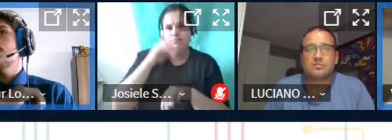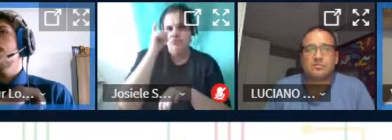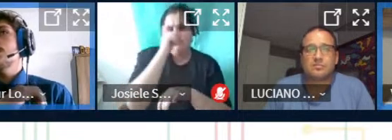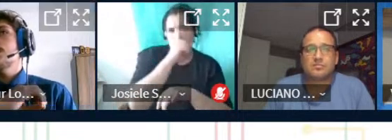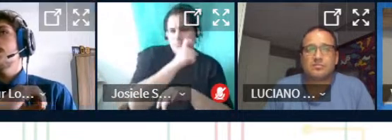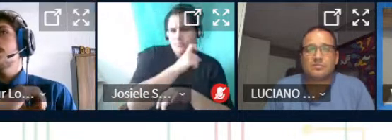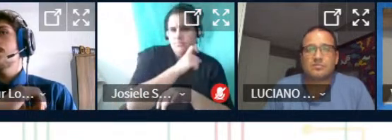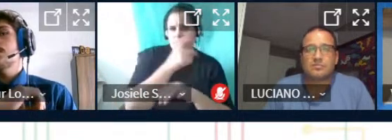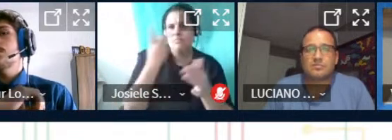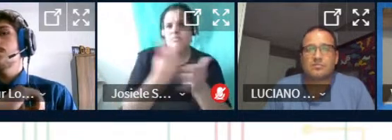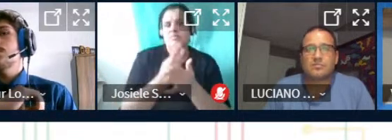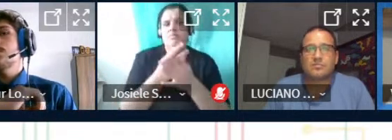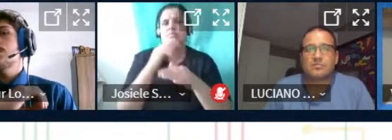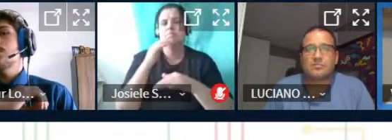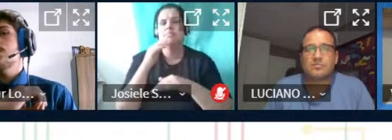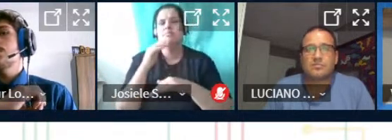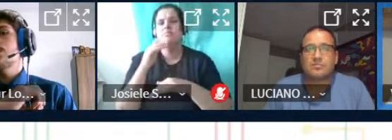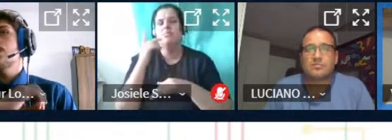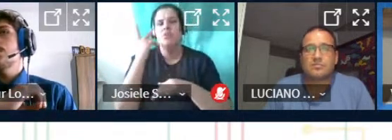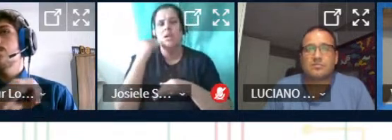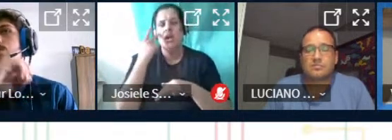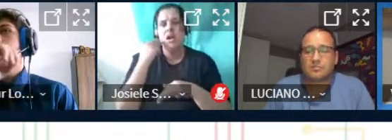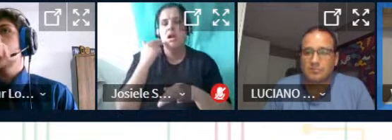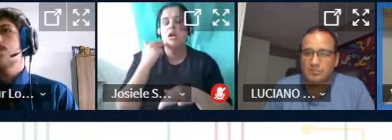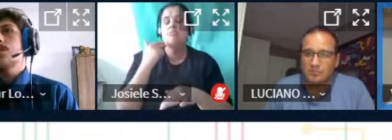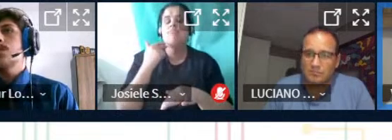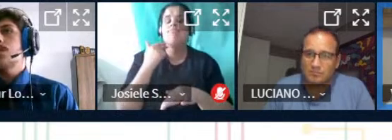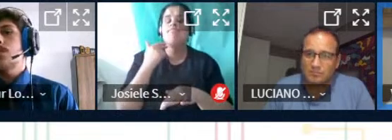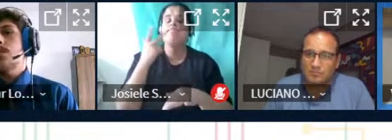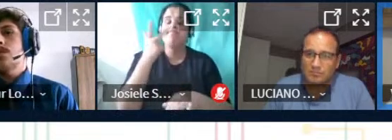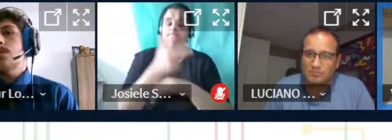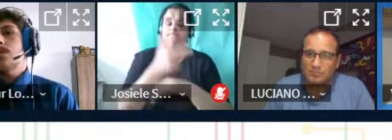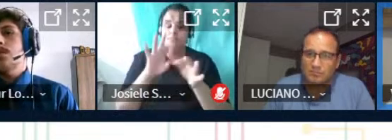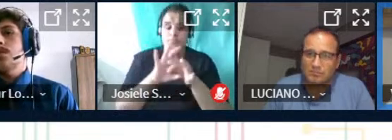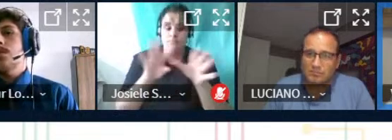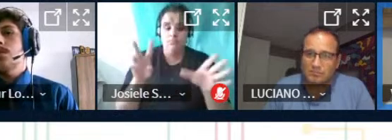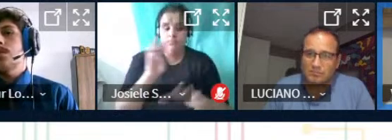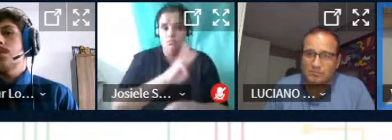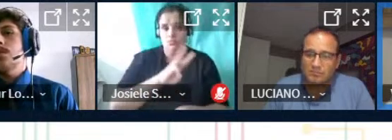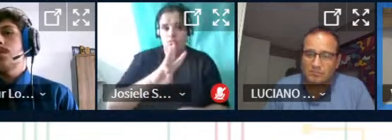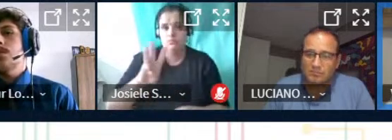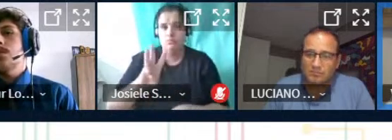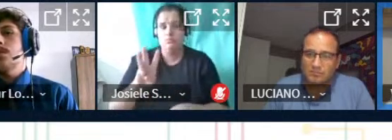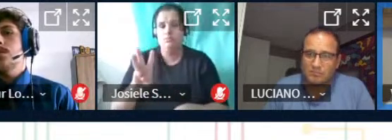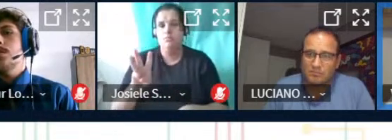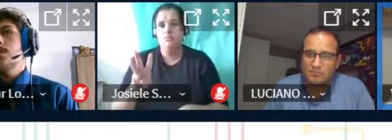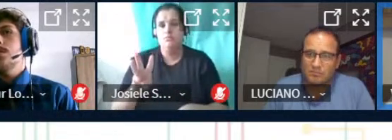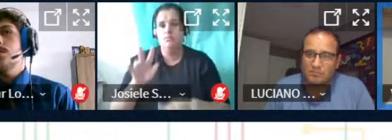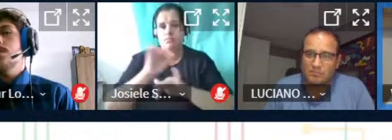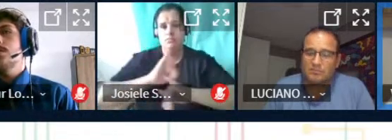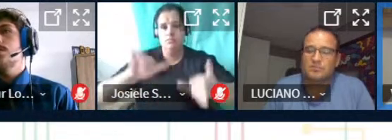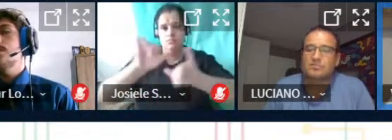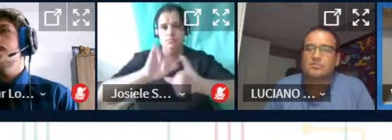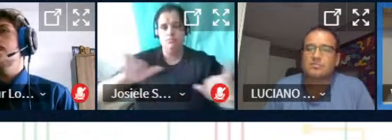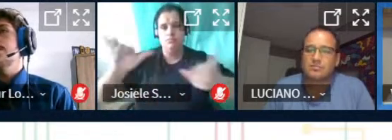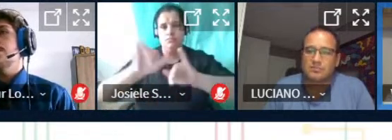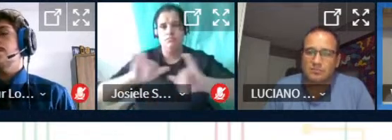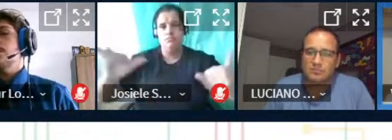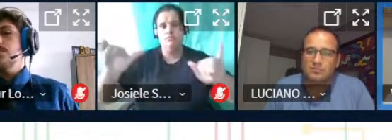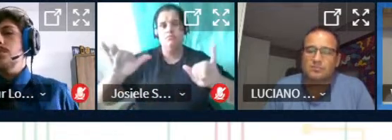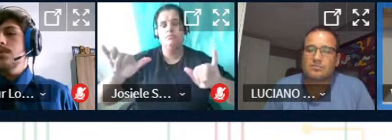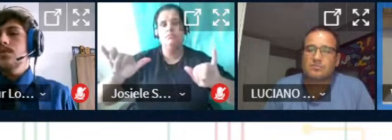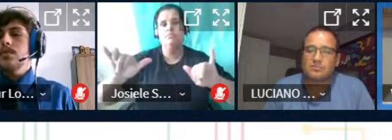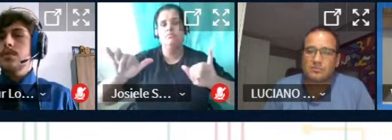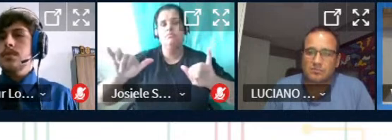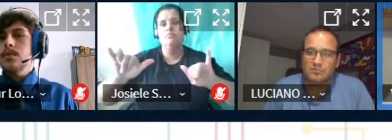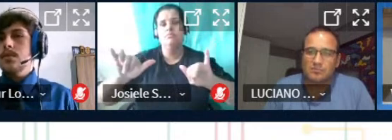comuns esses tutoriais eles foram disponibilizados no site e publicizados nas redes sociais né que os bolsistas